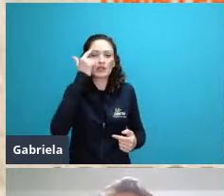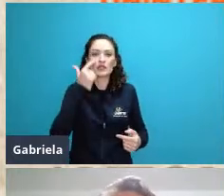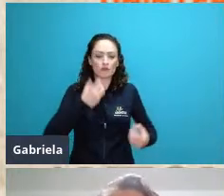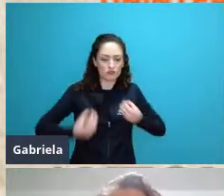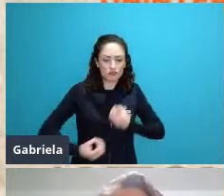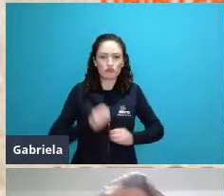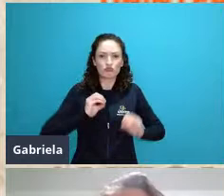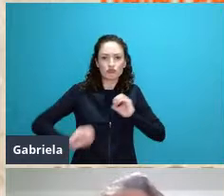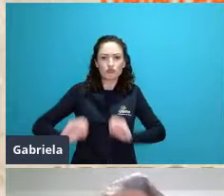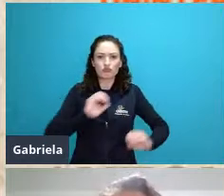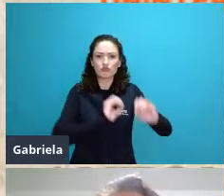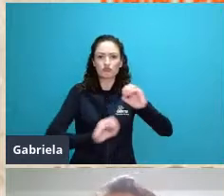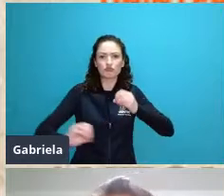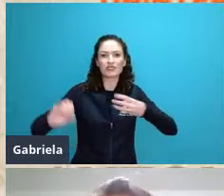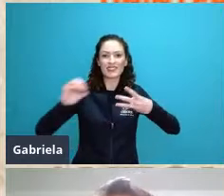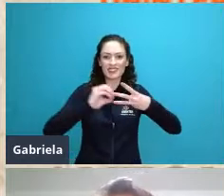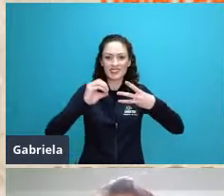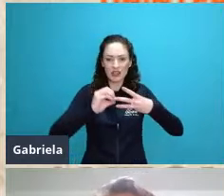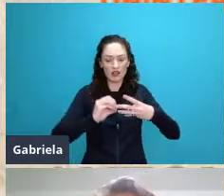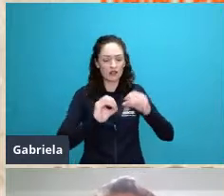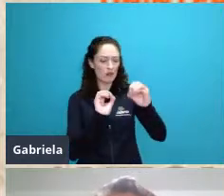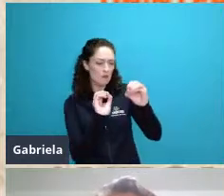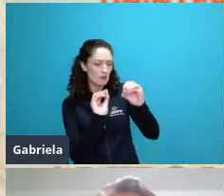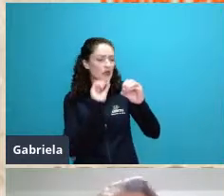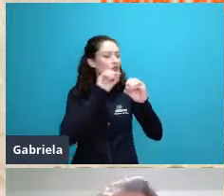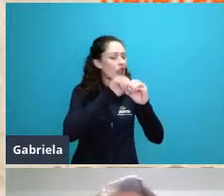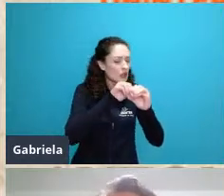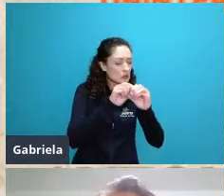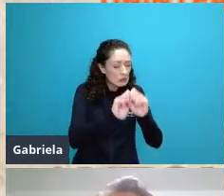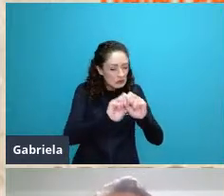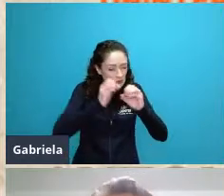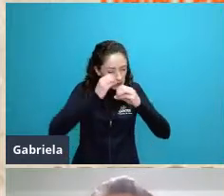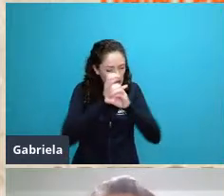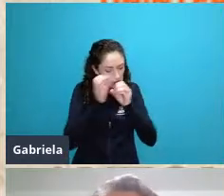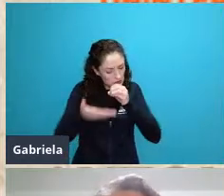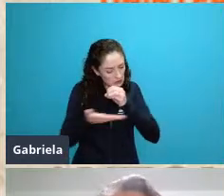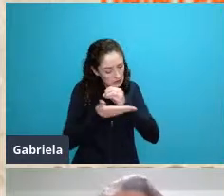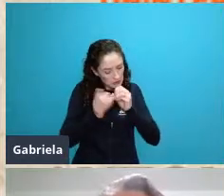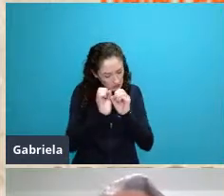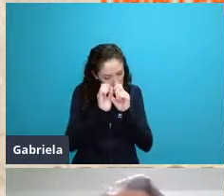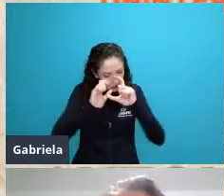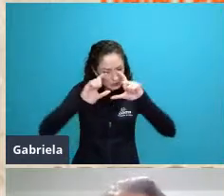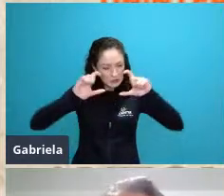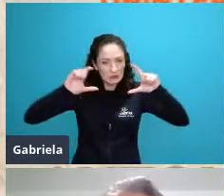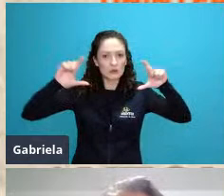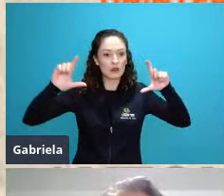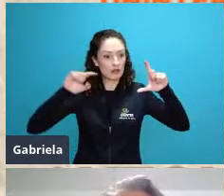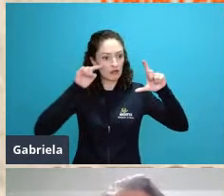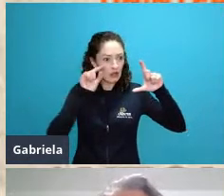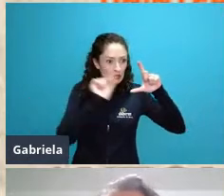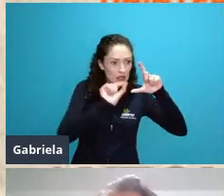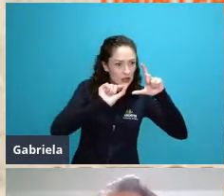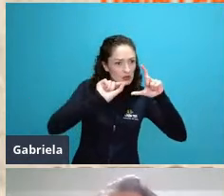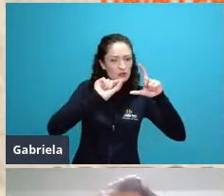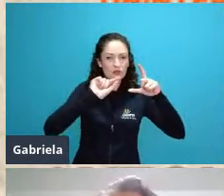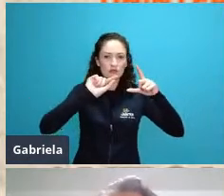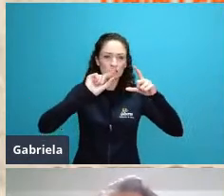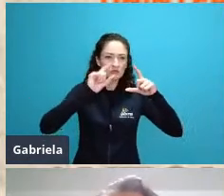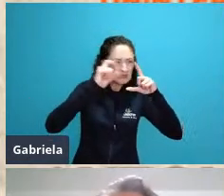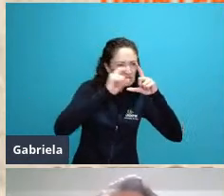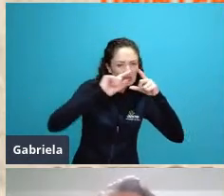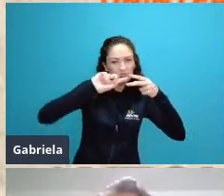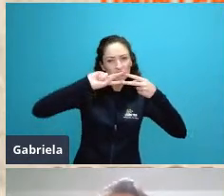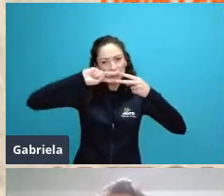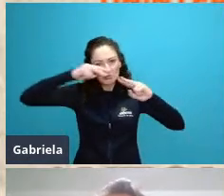nós formos mais para baixo nós vamos ter DNA ou outras moléculas também mas começando ali na célula ele